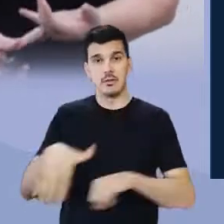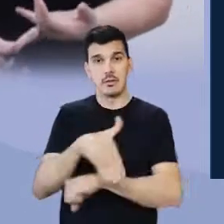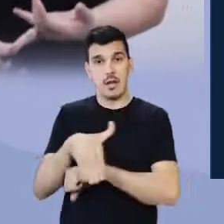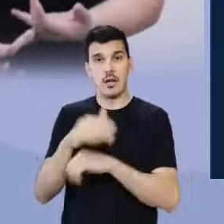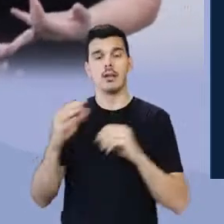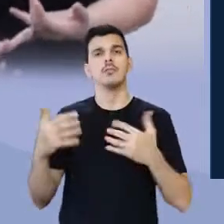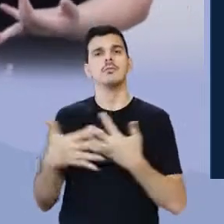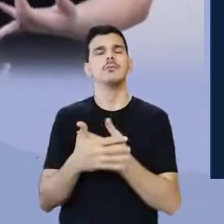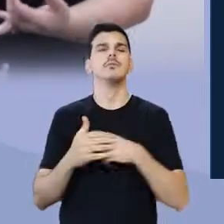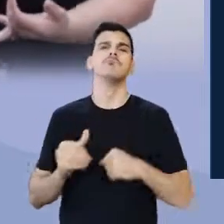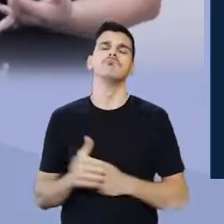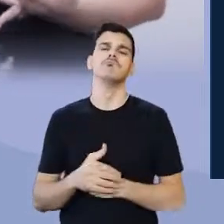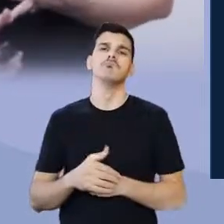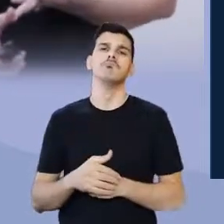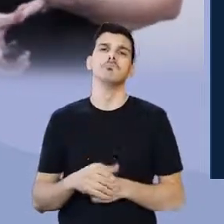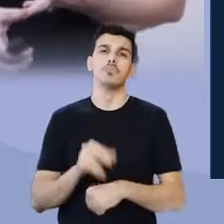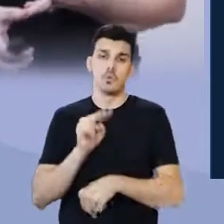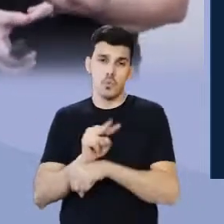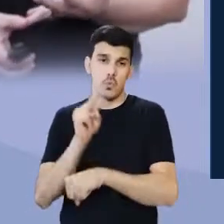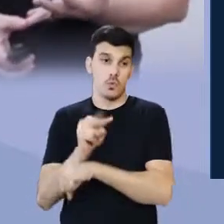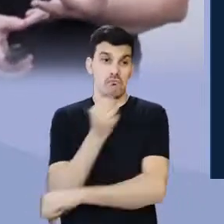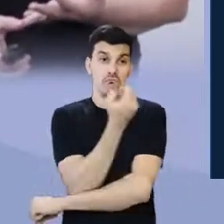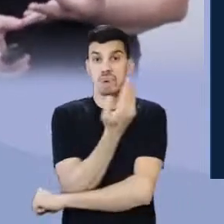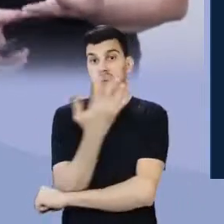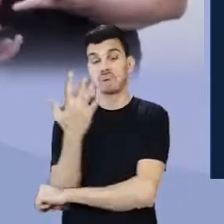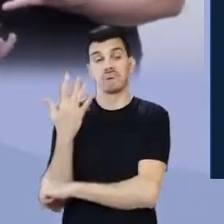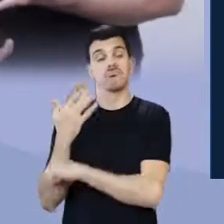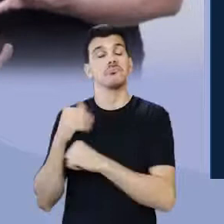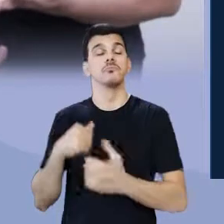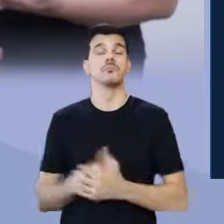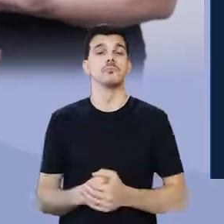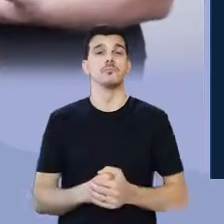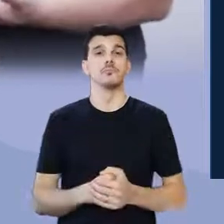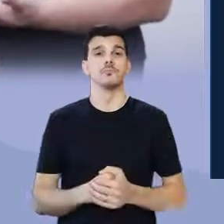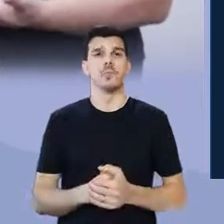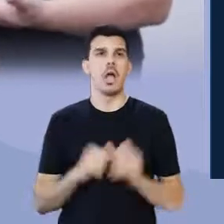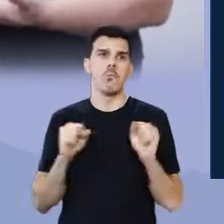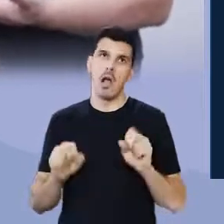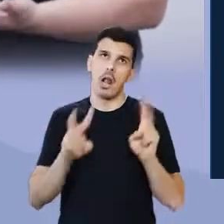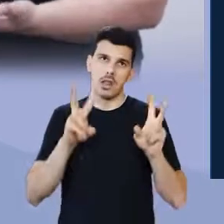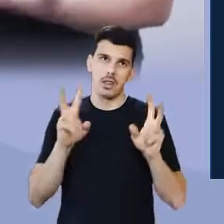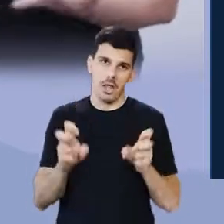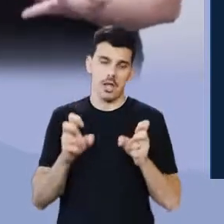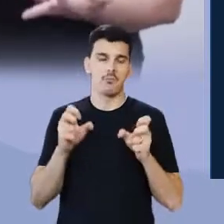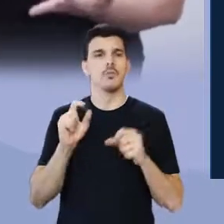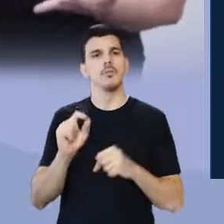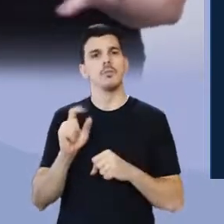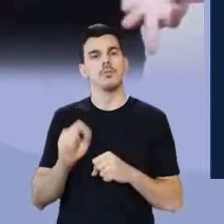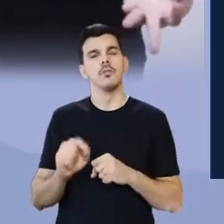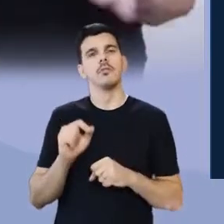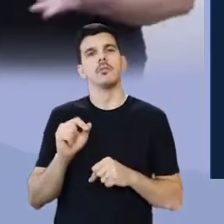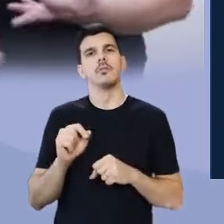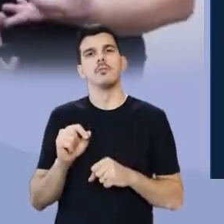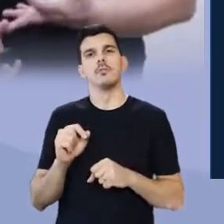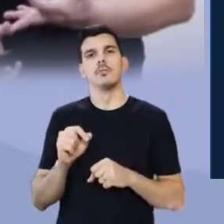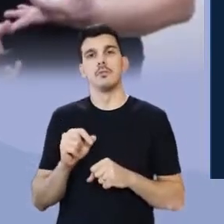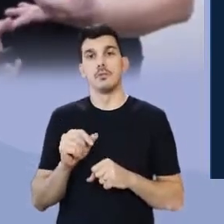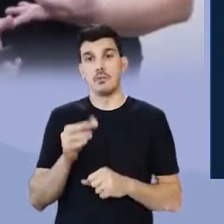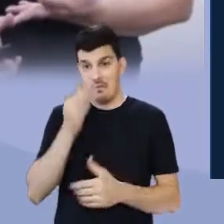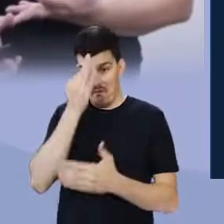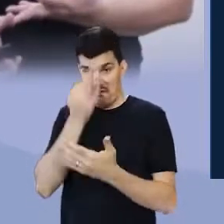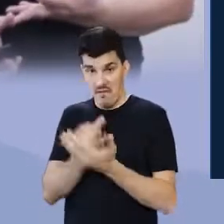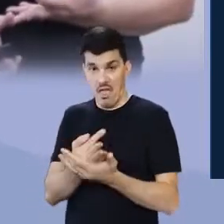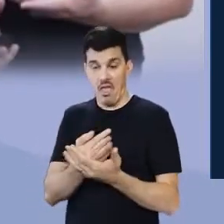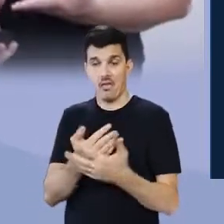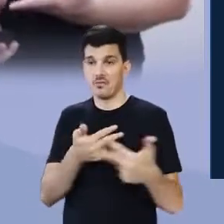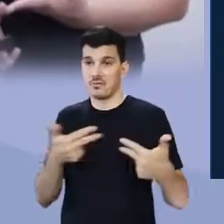falar sobre a preservação ambiental, posso, como tema, trabalhar a credulidade,